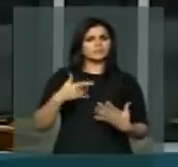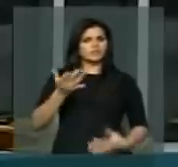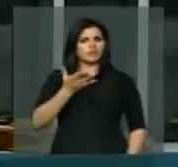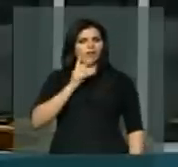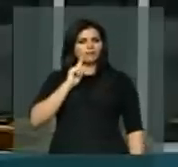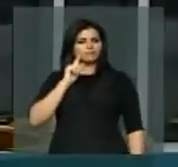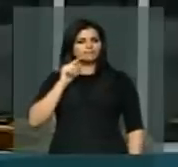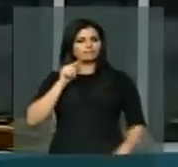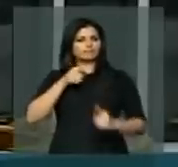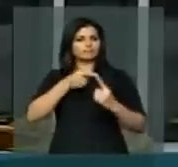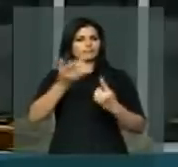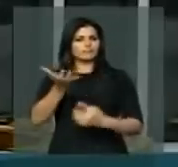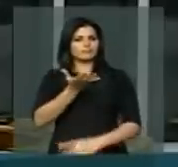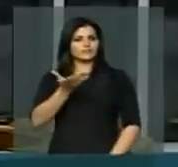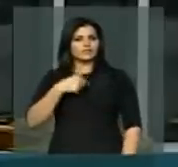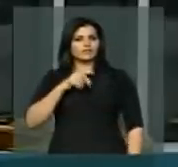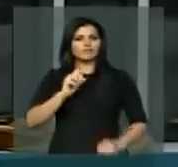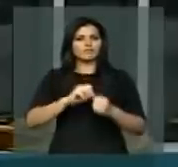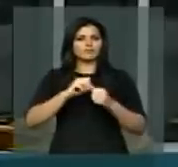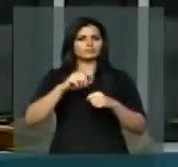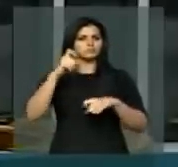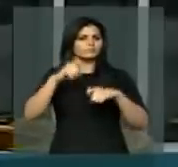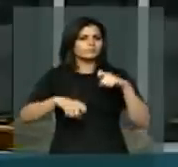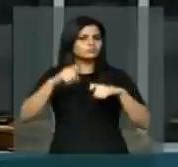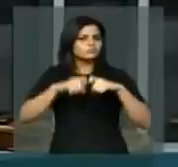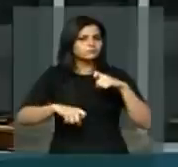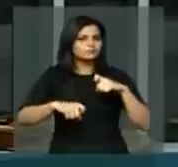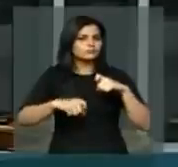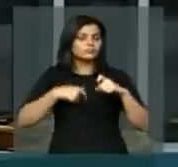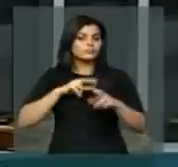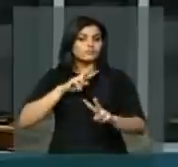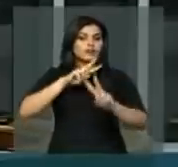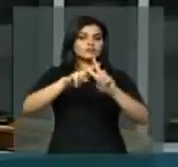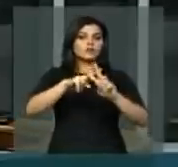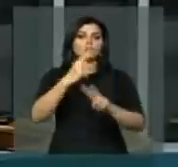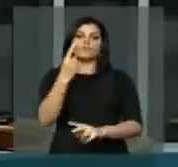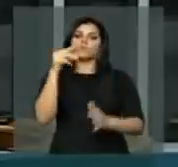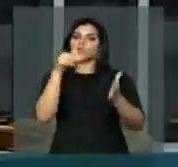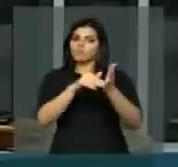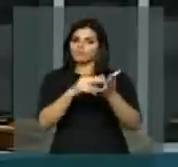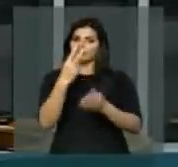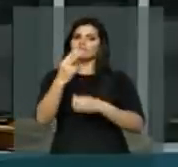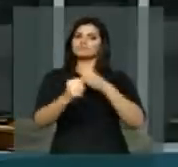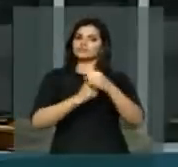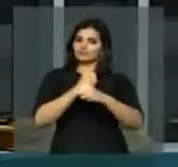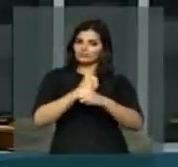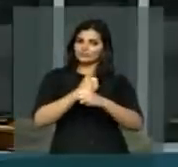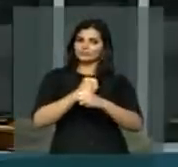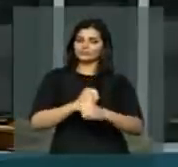de obter prestação de natureza sexual, prisão de um a dois anos.